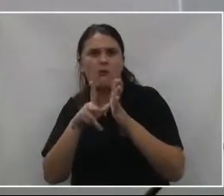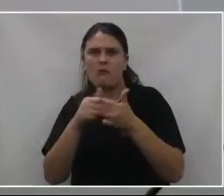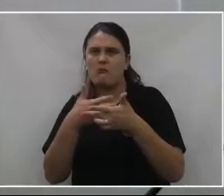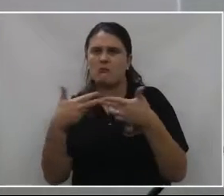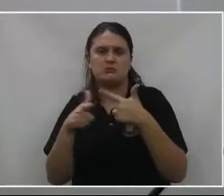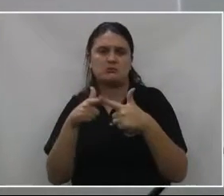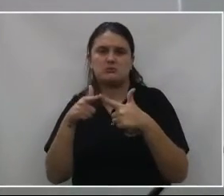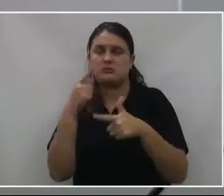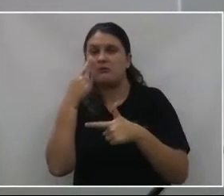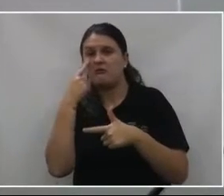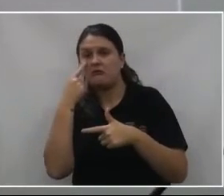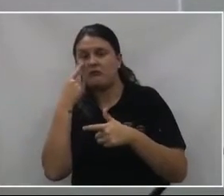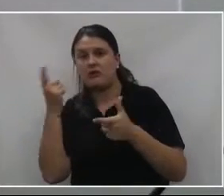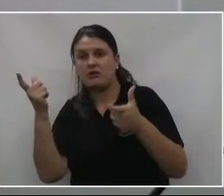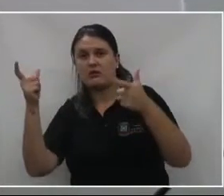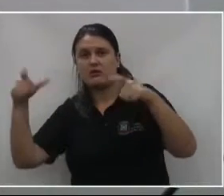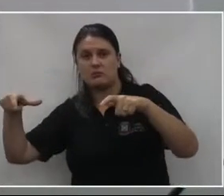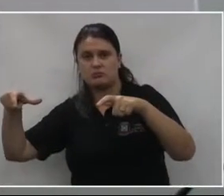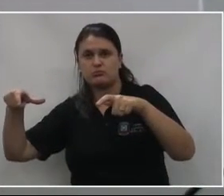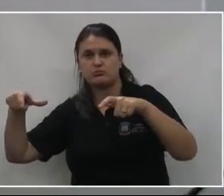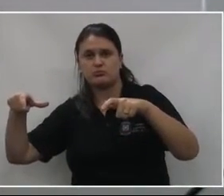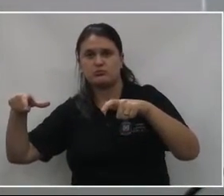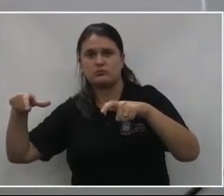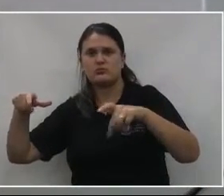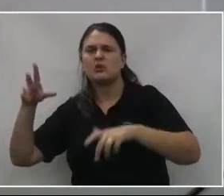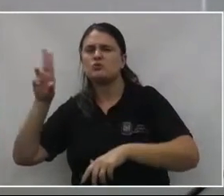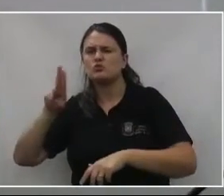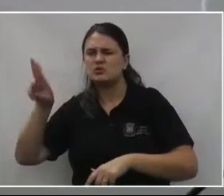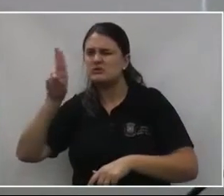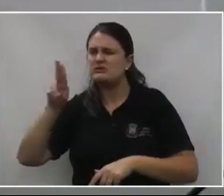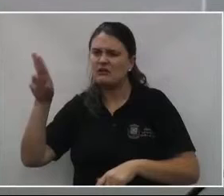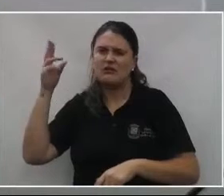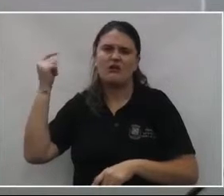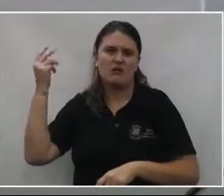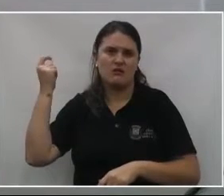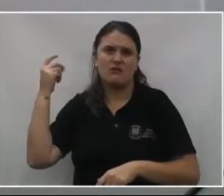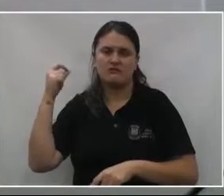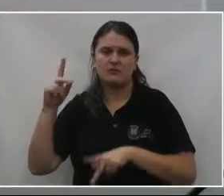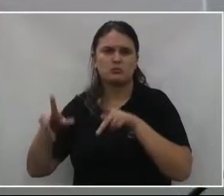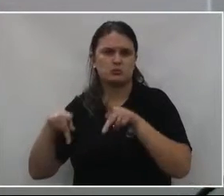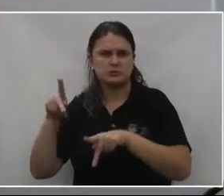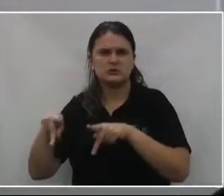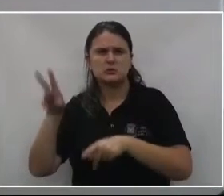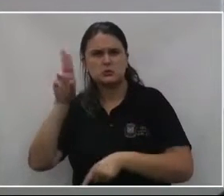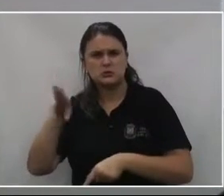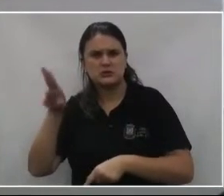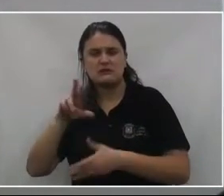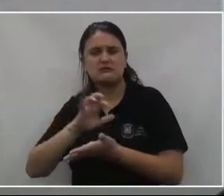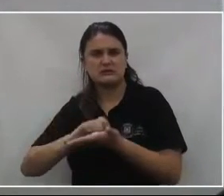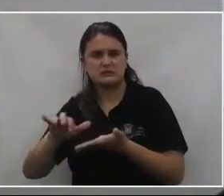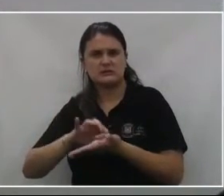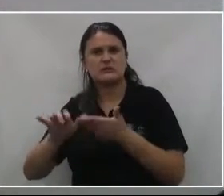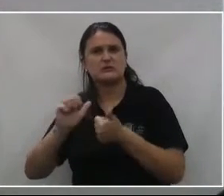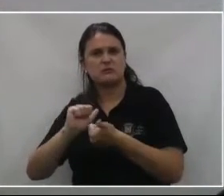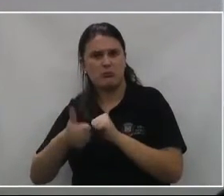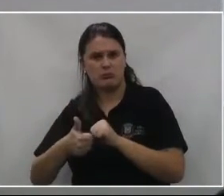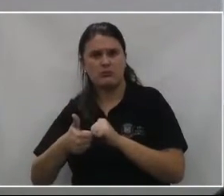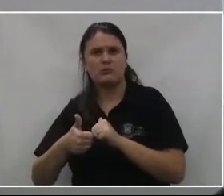Esse é o campo, que já foi muito usado pela população, pela Secretaria de Esporte.